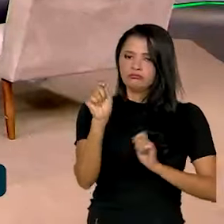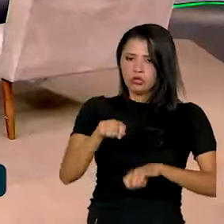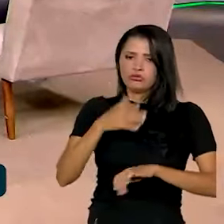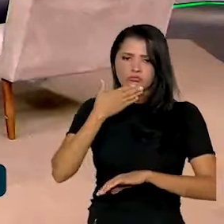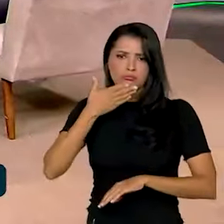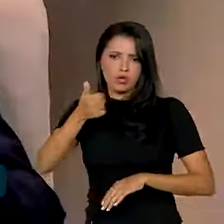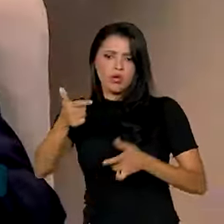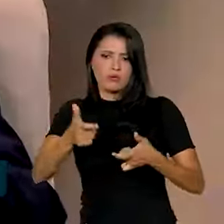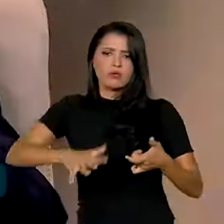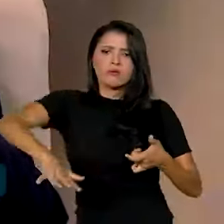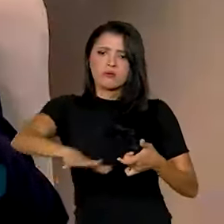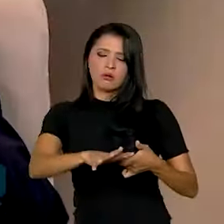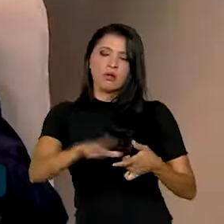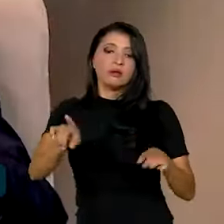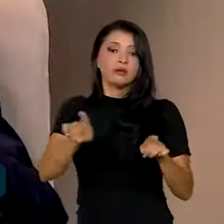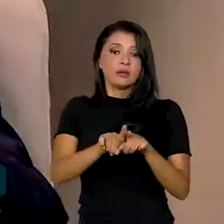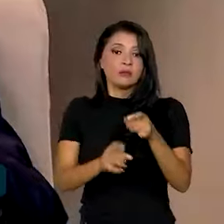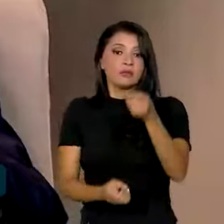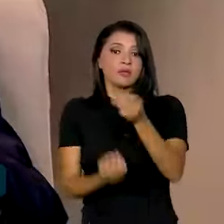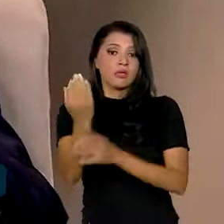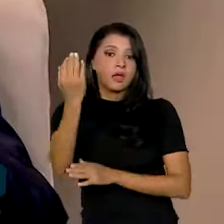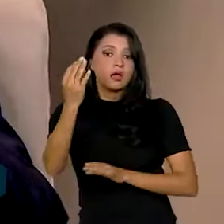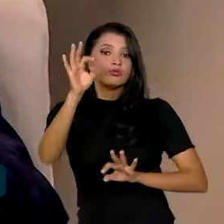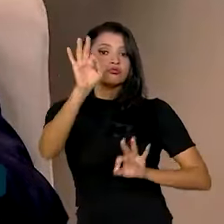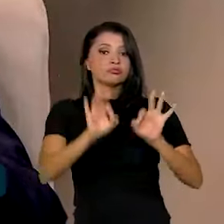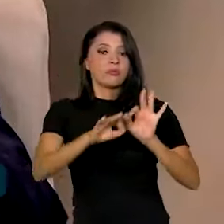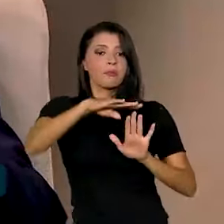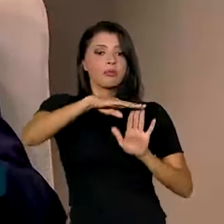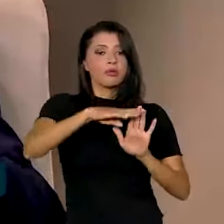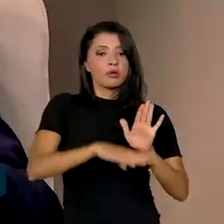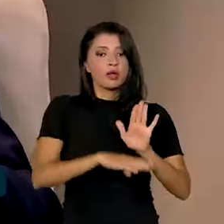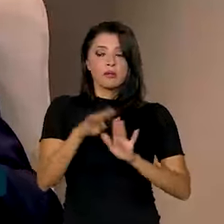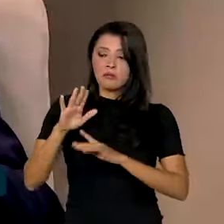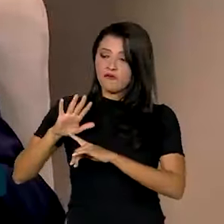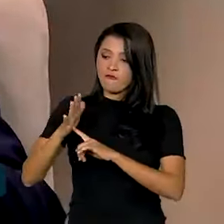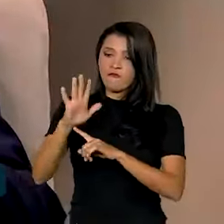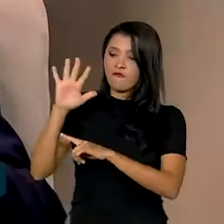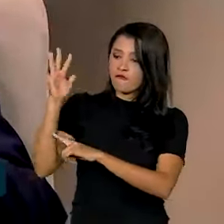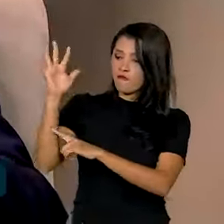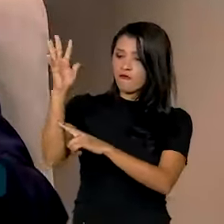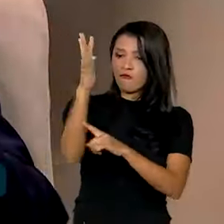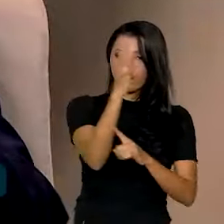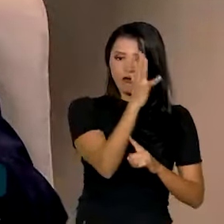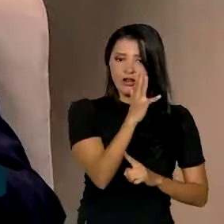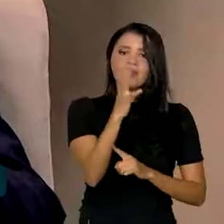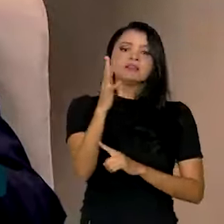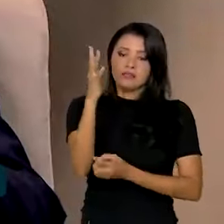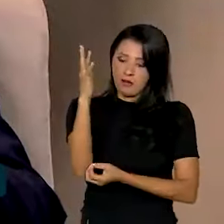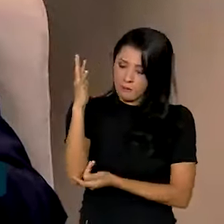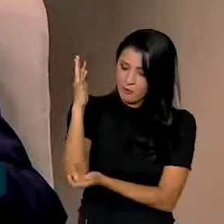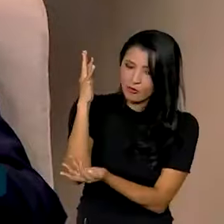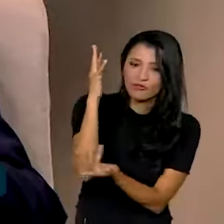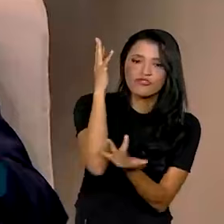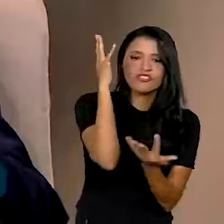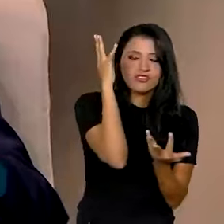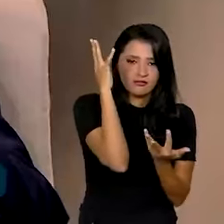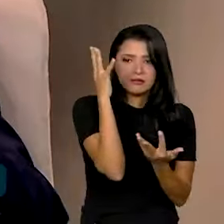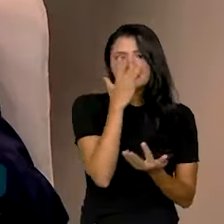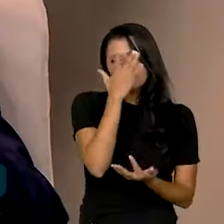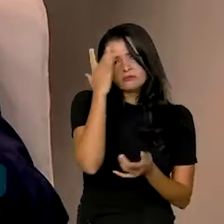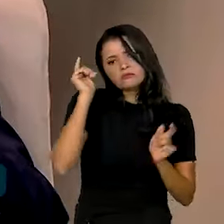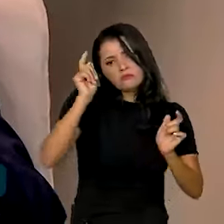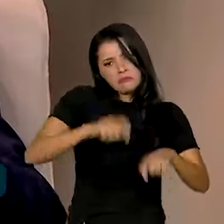estamos estabelecendo um programa de florestas produtivas, que o agricultor pode